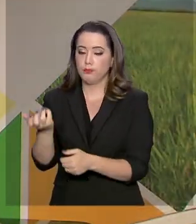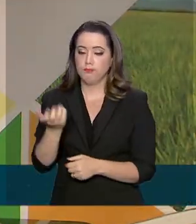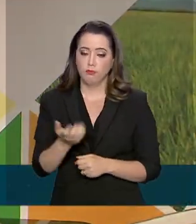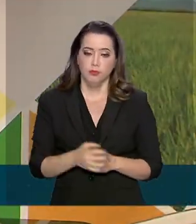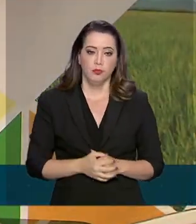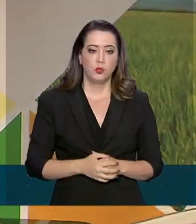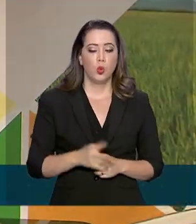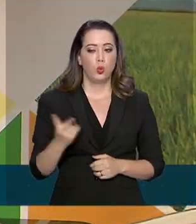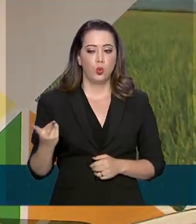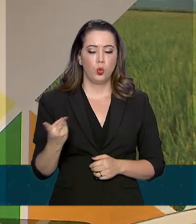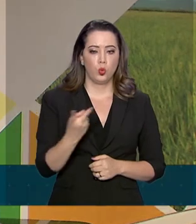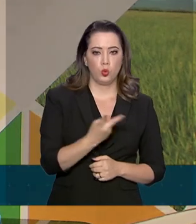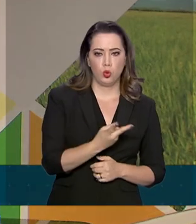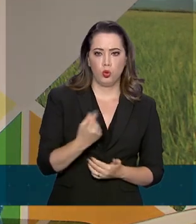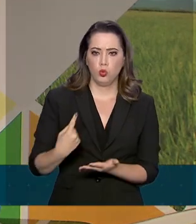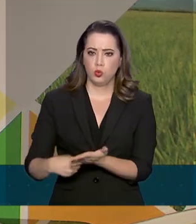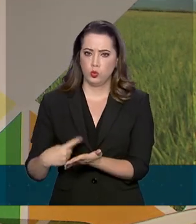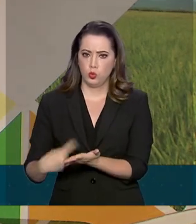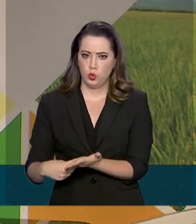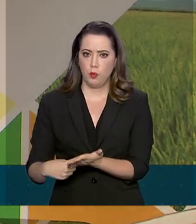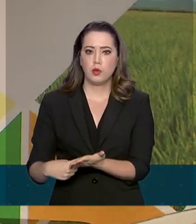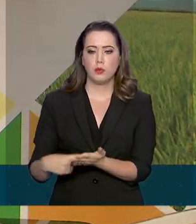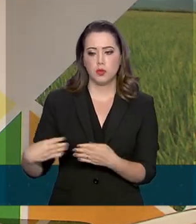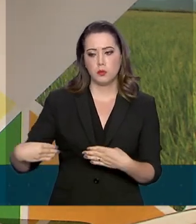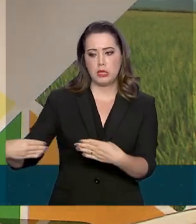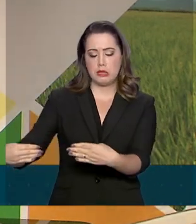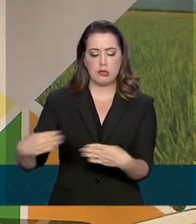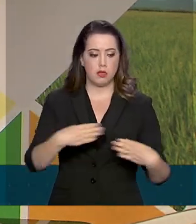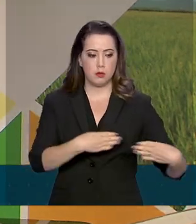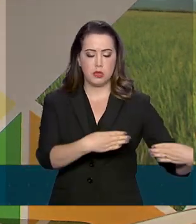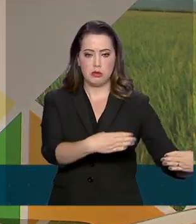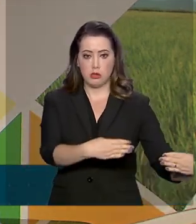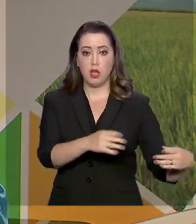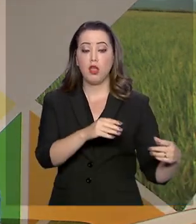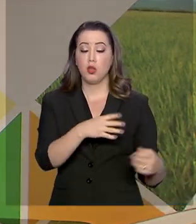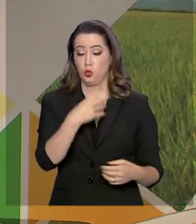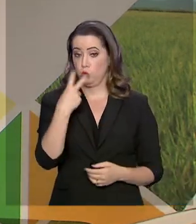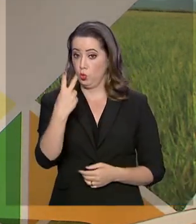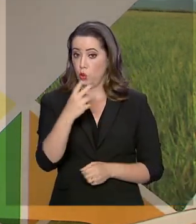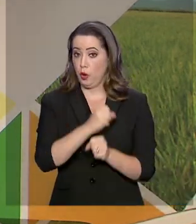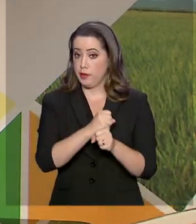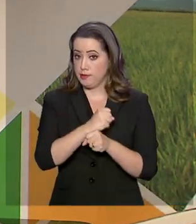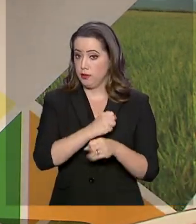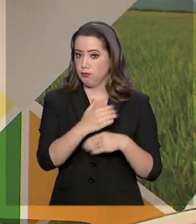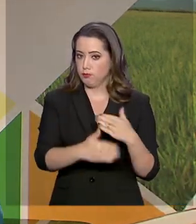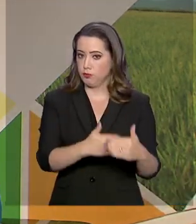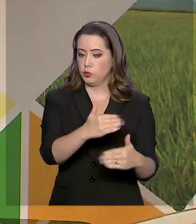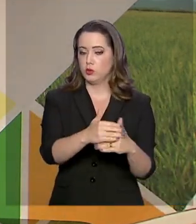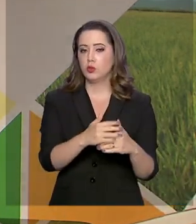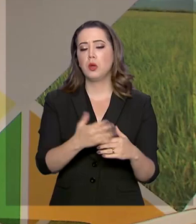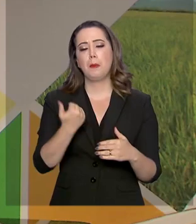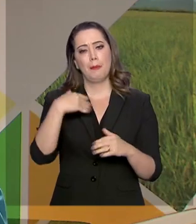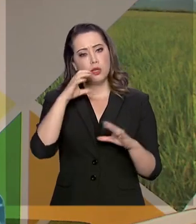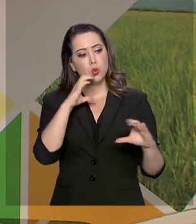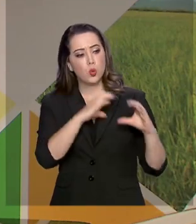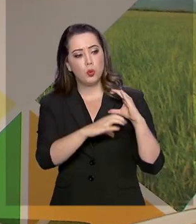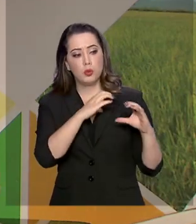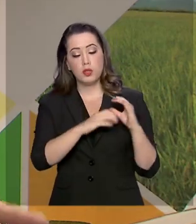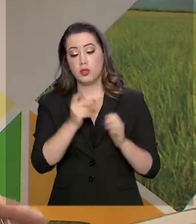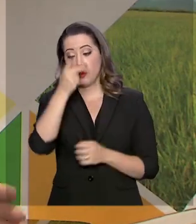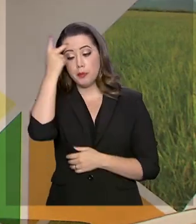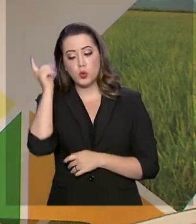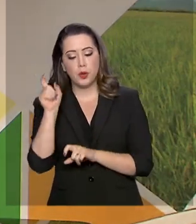dois ministérios será executado em dois anos e prevê a criação de novos canais de comunicação para que o agricultor rural